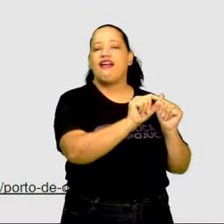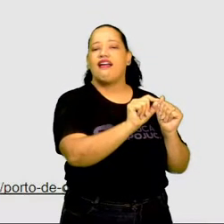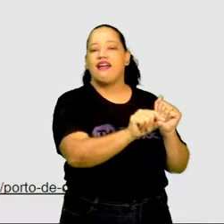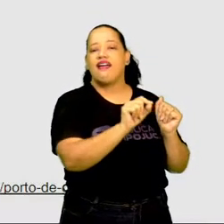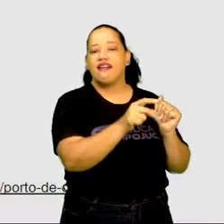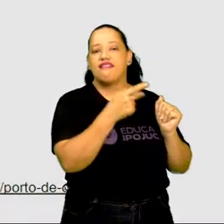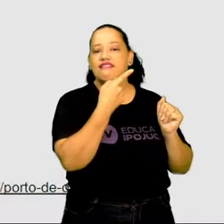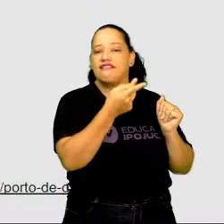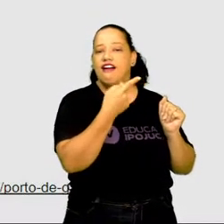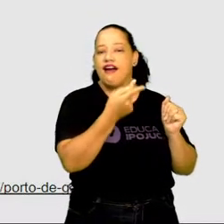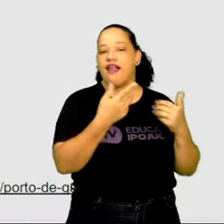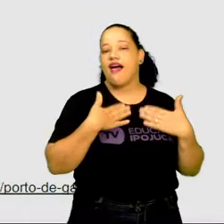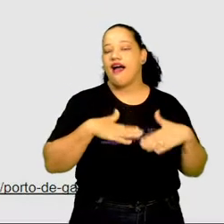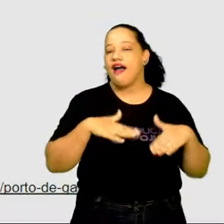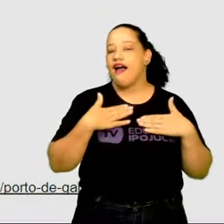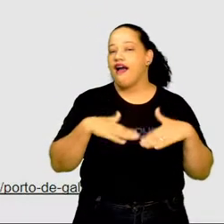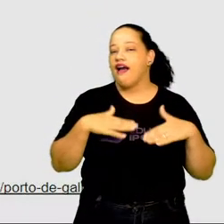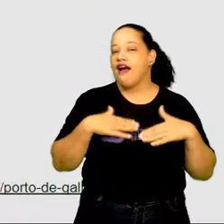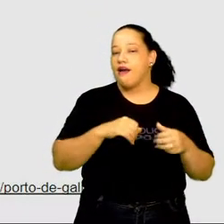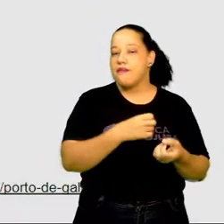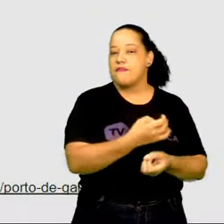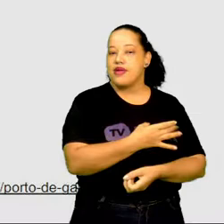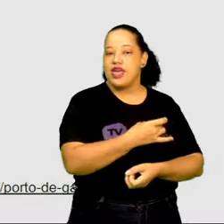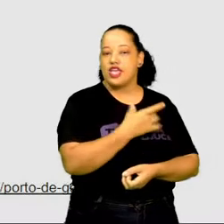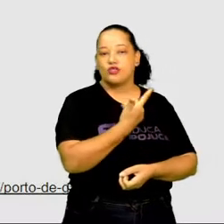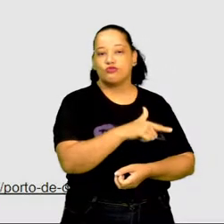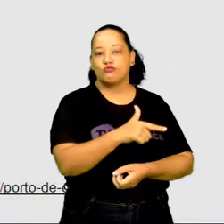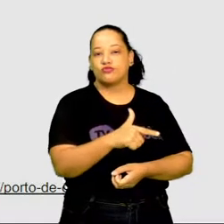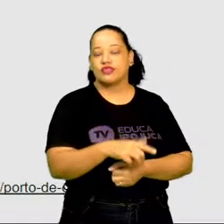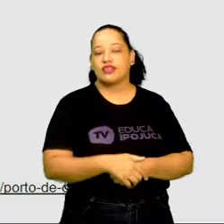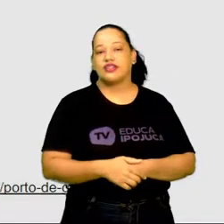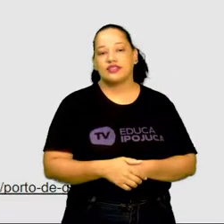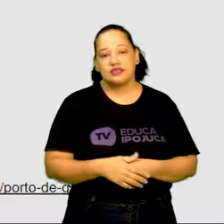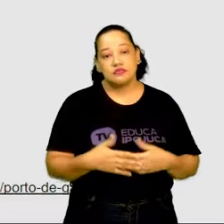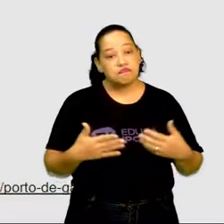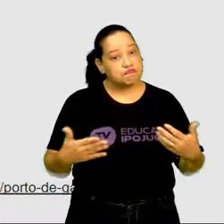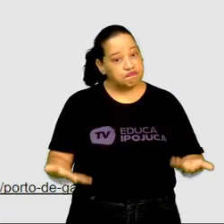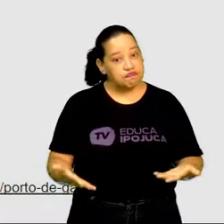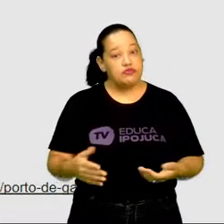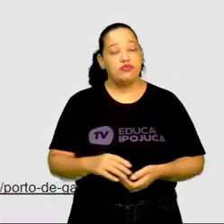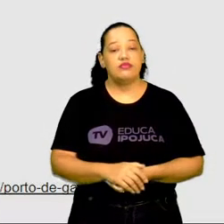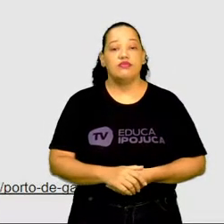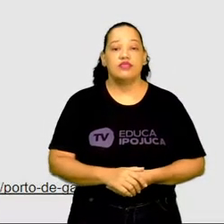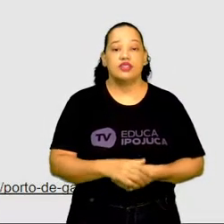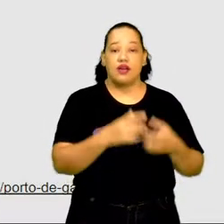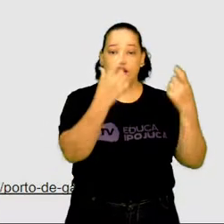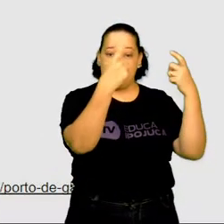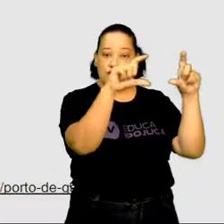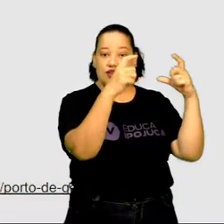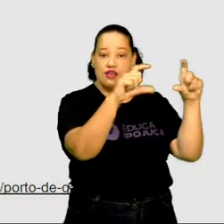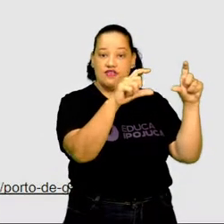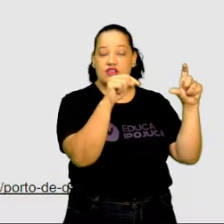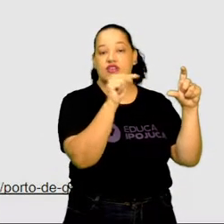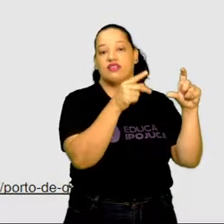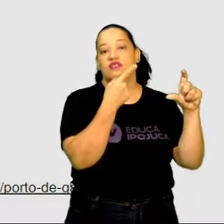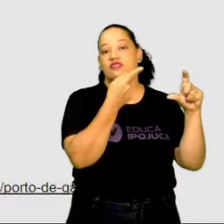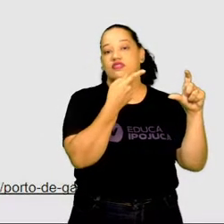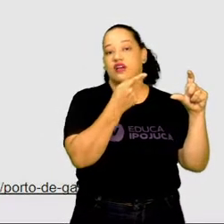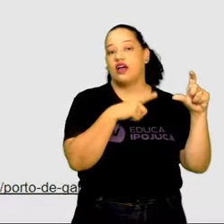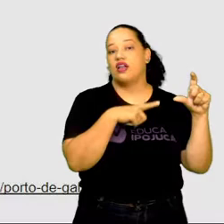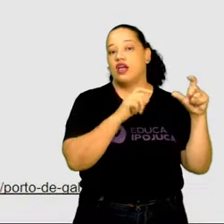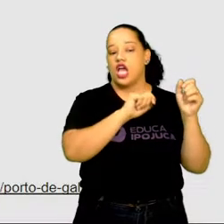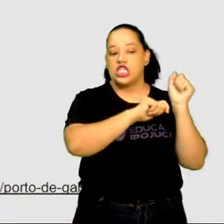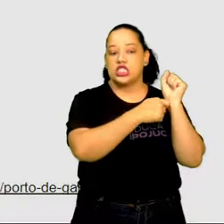com muito conforto e não tinham medo, não. Portanto, a partir desse refrão aí, que se dizia como